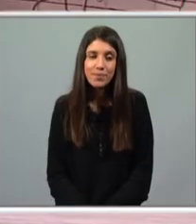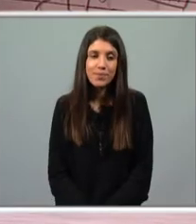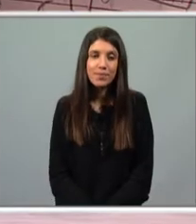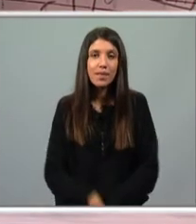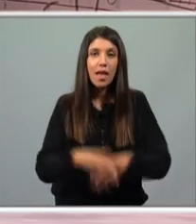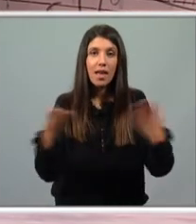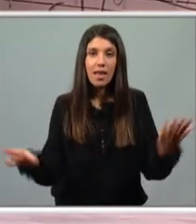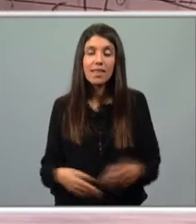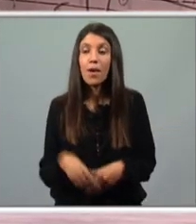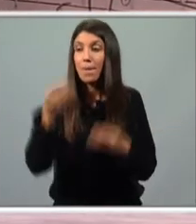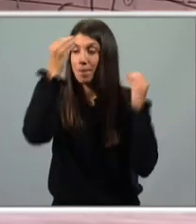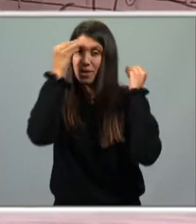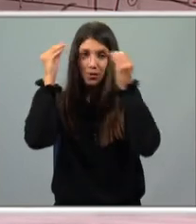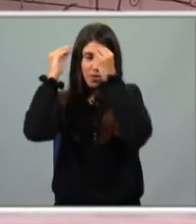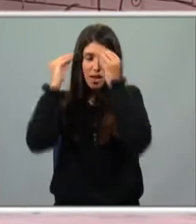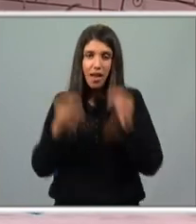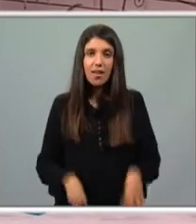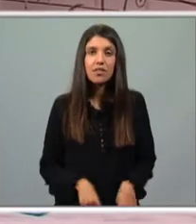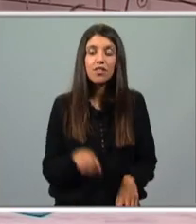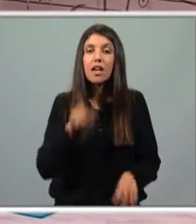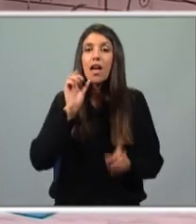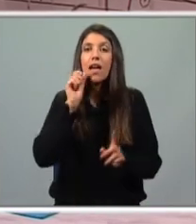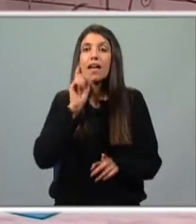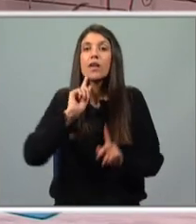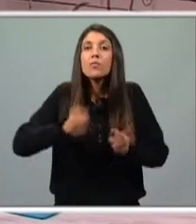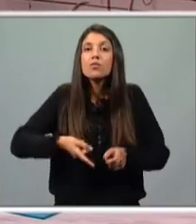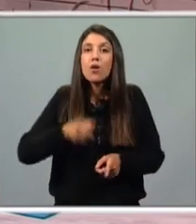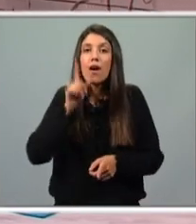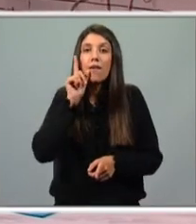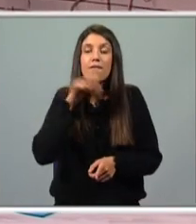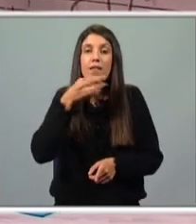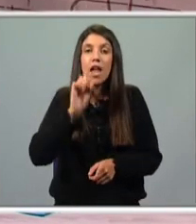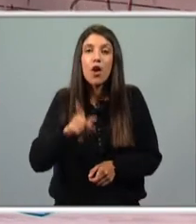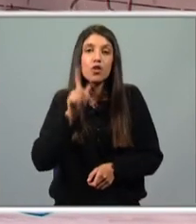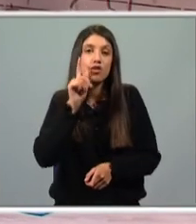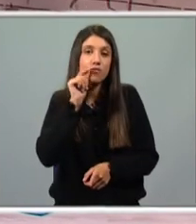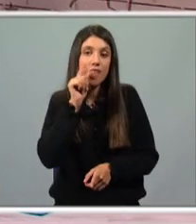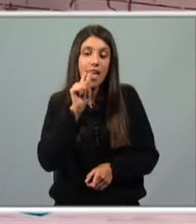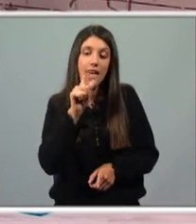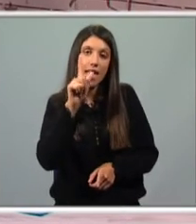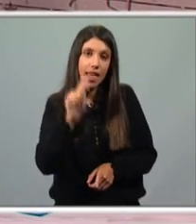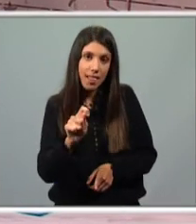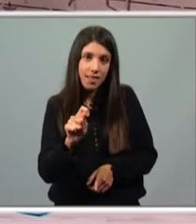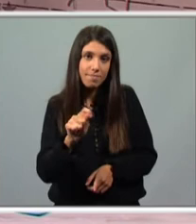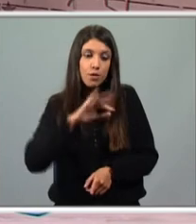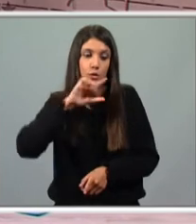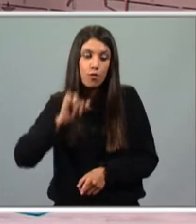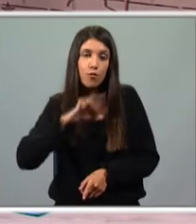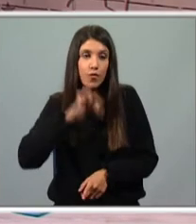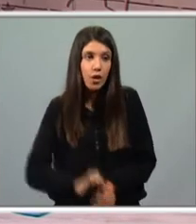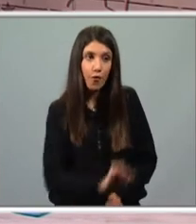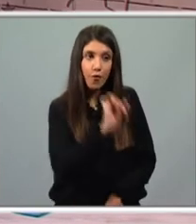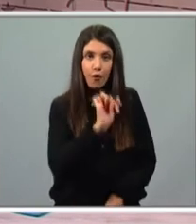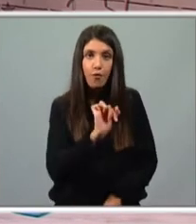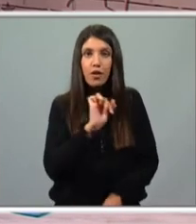Então, estas personagens, reparaste, quem começou a falar é ele, o filho daquela senhora, e depois está em diálogo